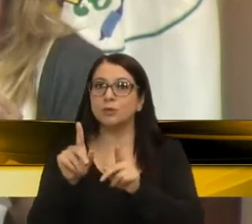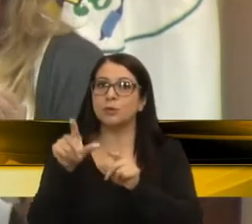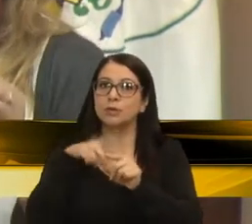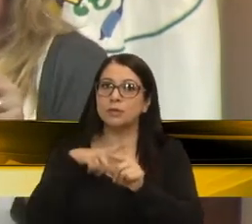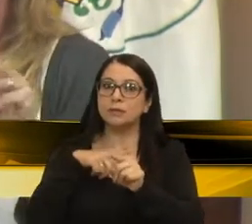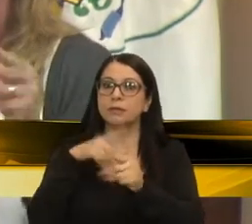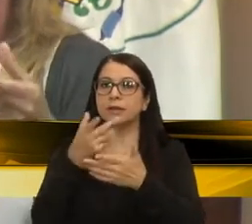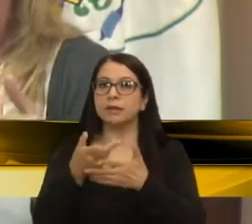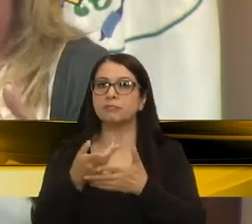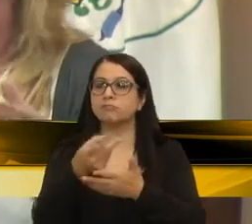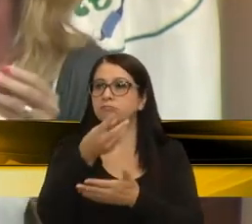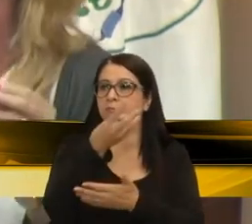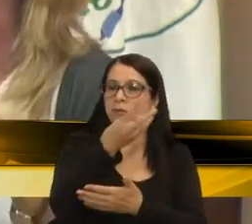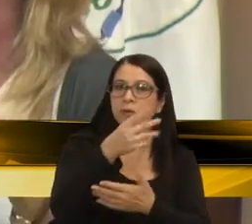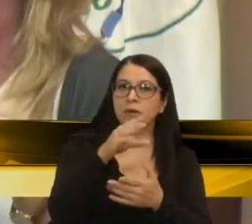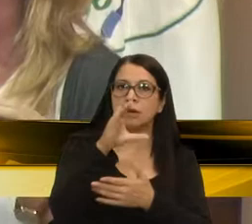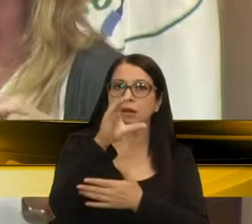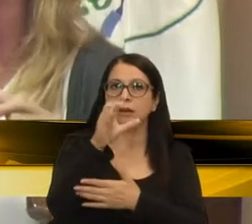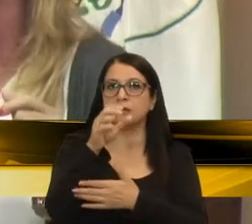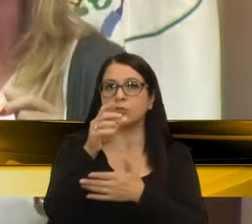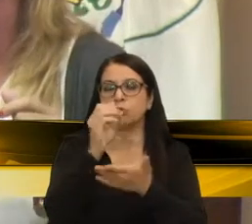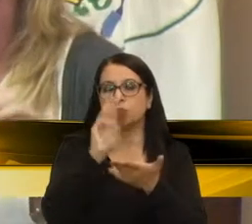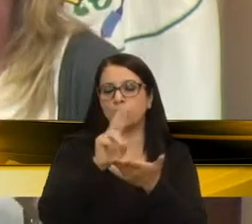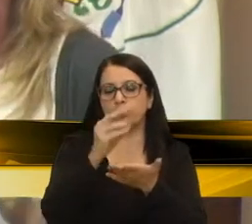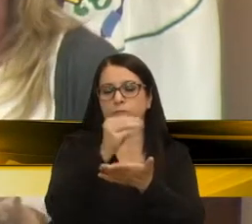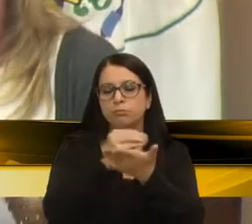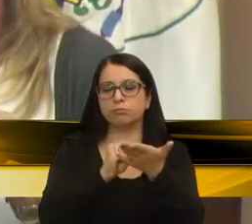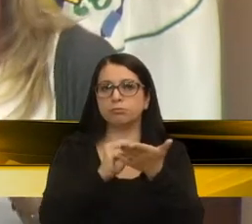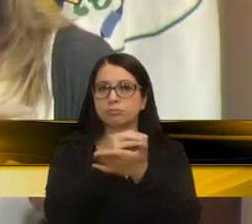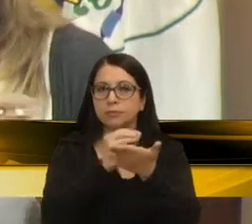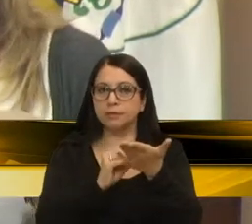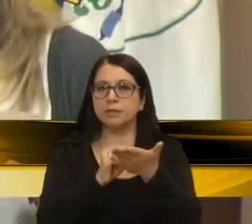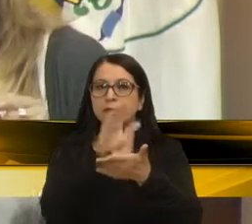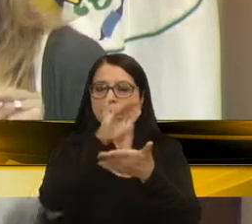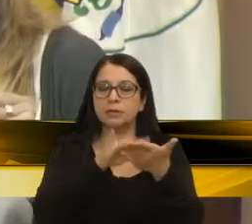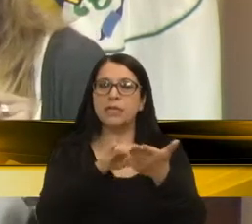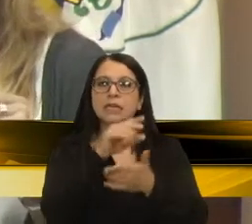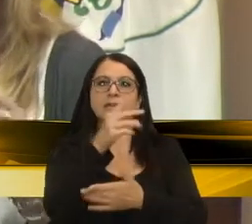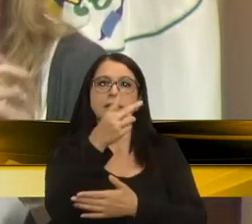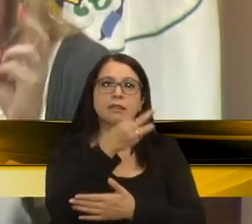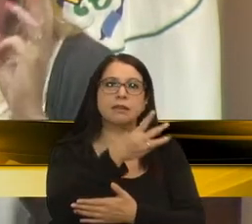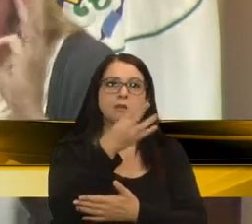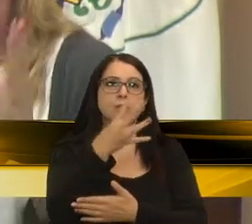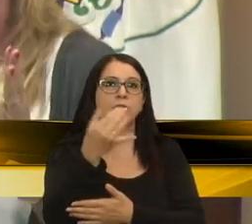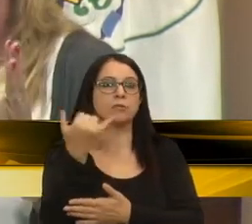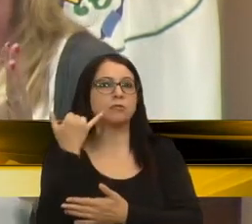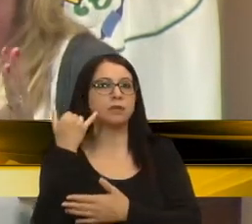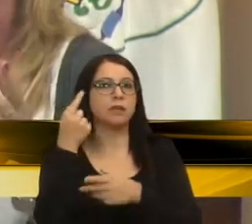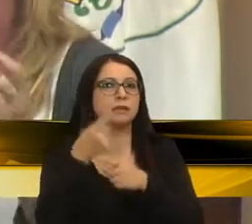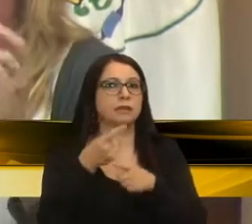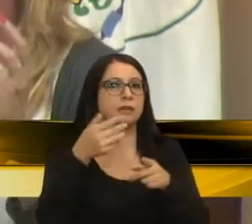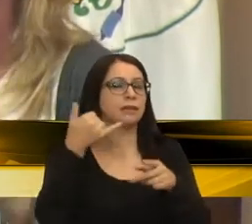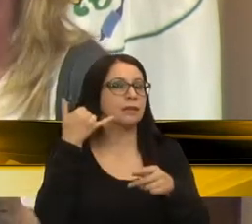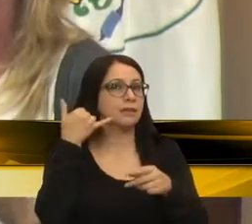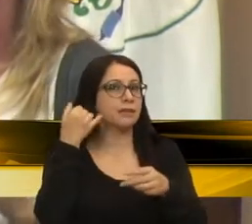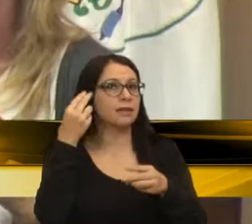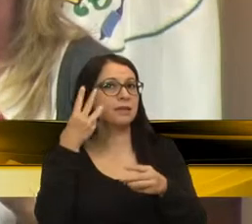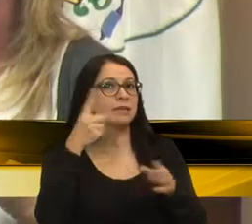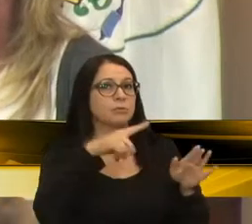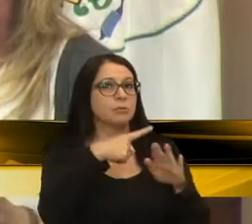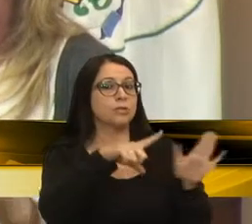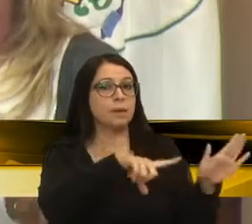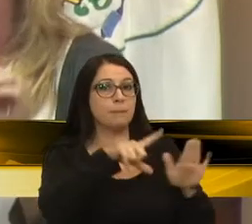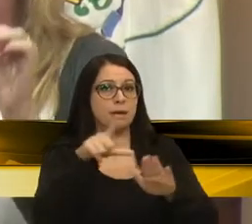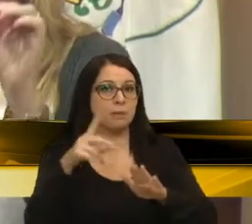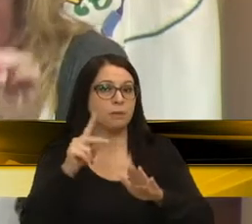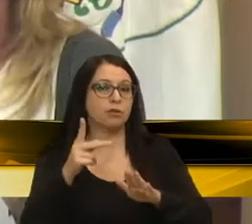cadastro de três ou quatro números de telefones, que eles podem fazer ligações, até três ligações semanais,